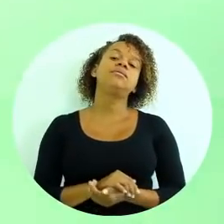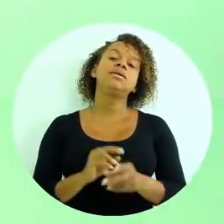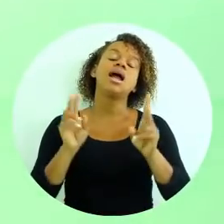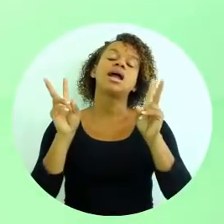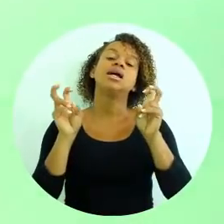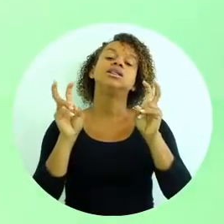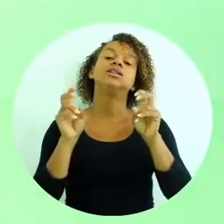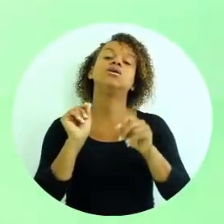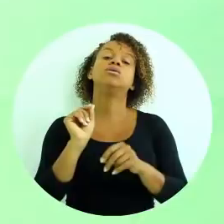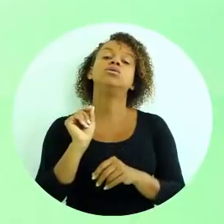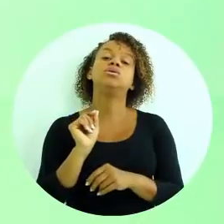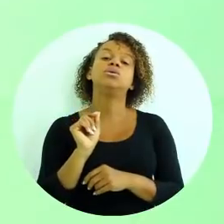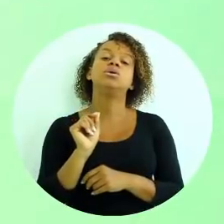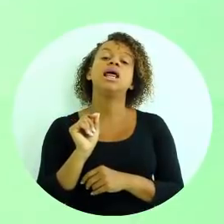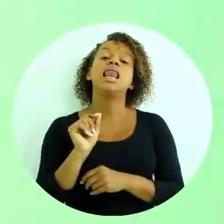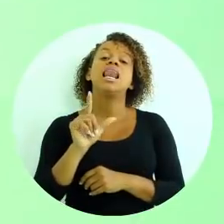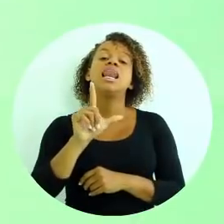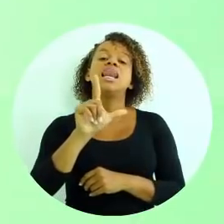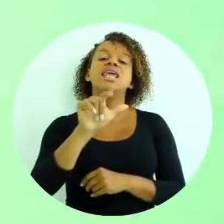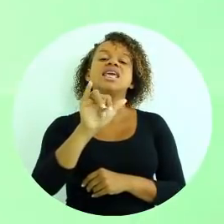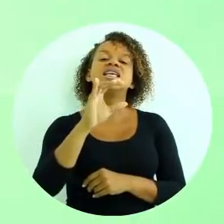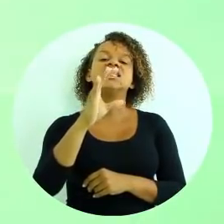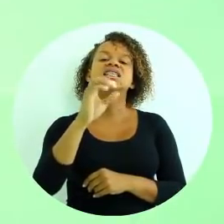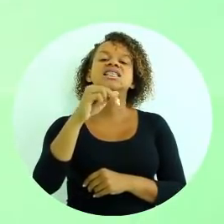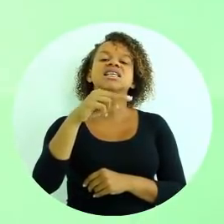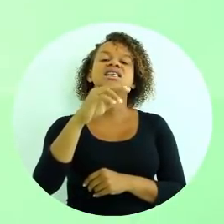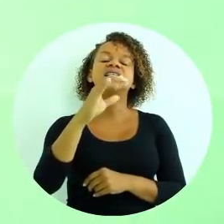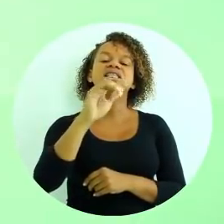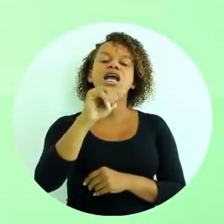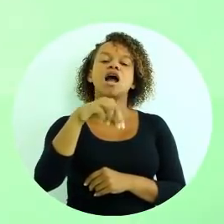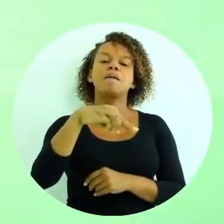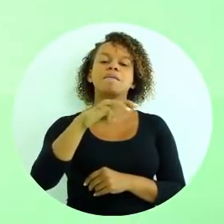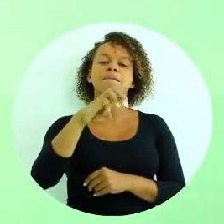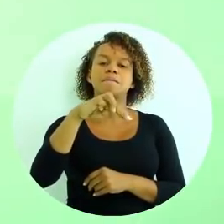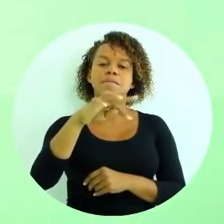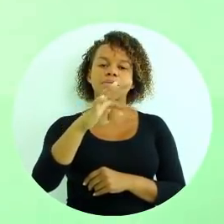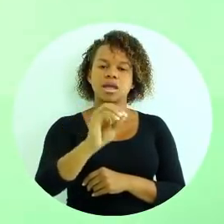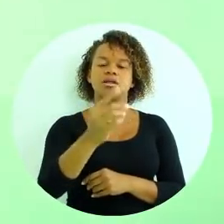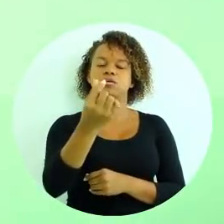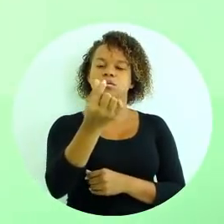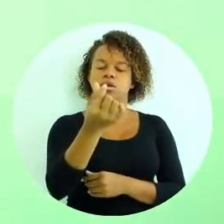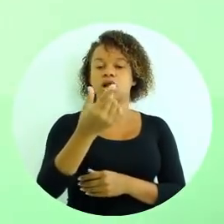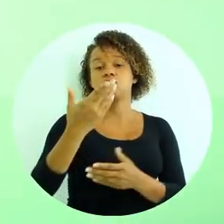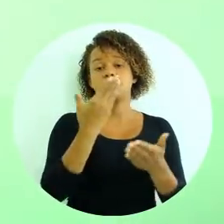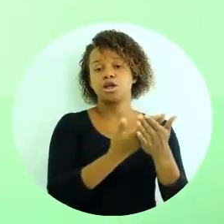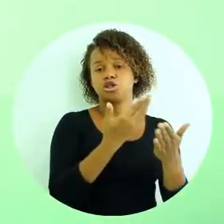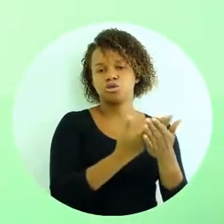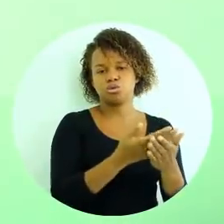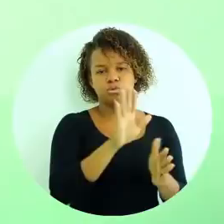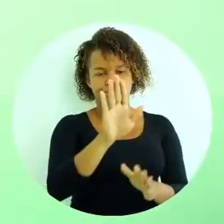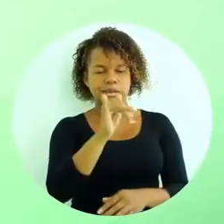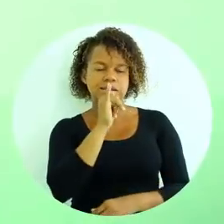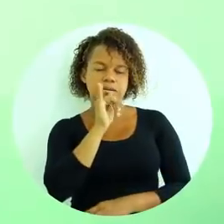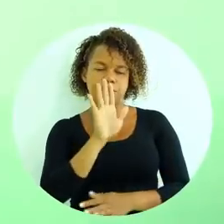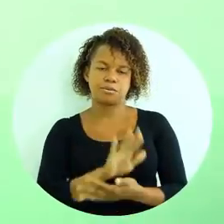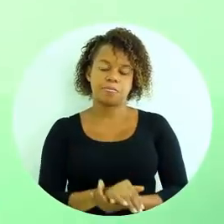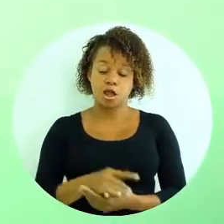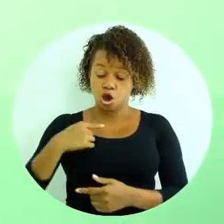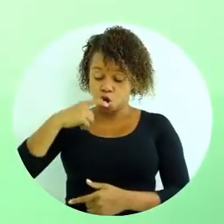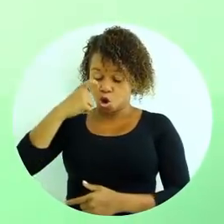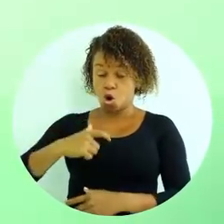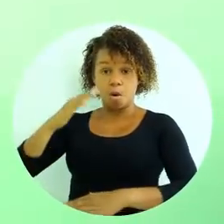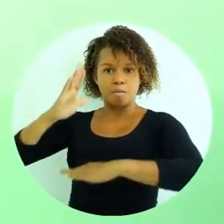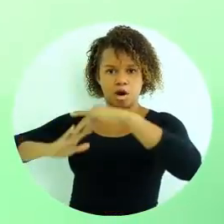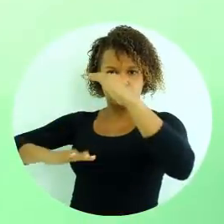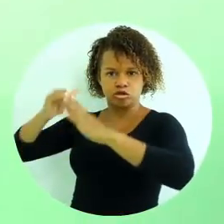interessante é a questão do licenciamento remunerado para estudos.